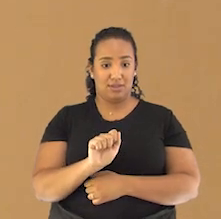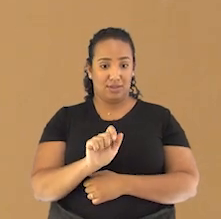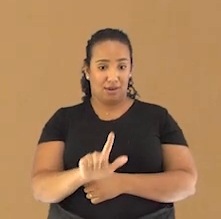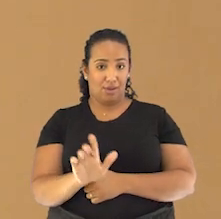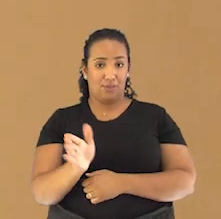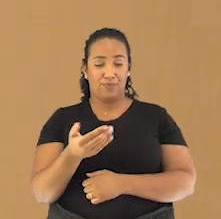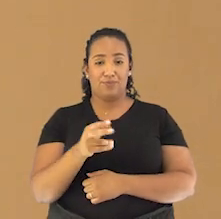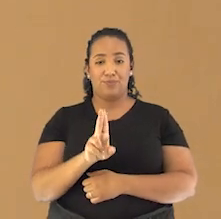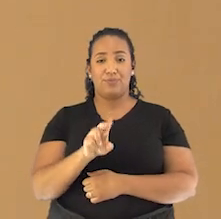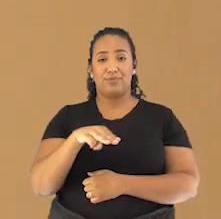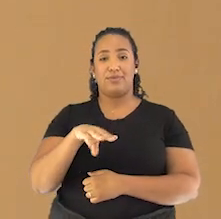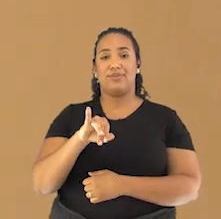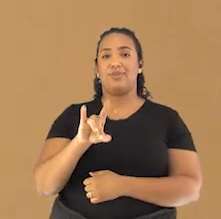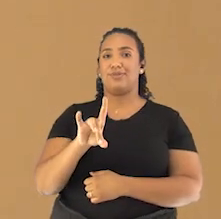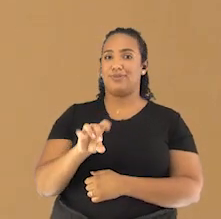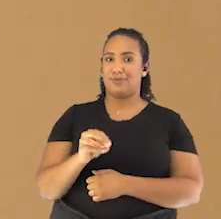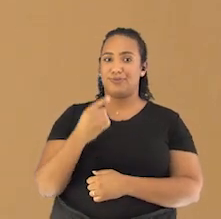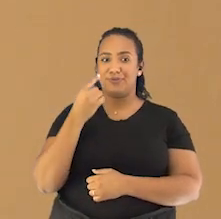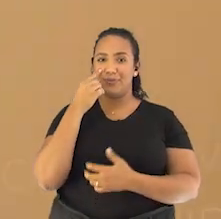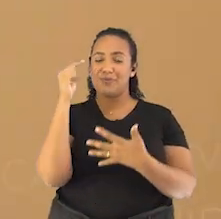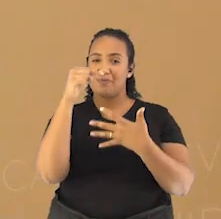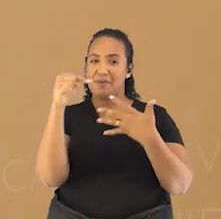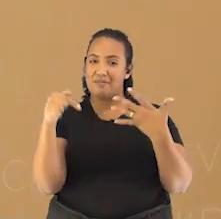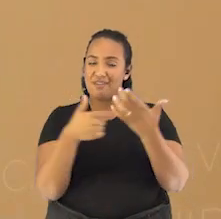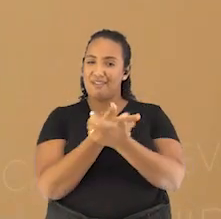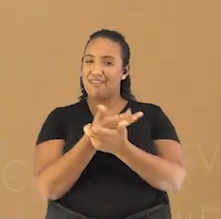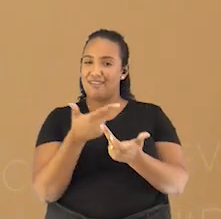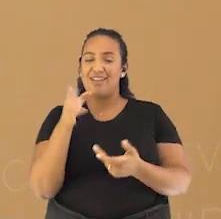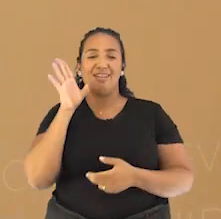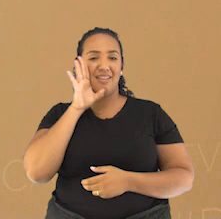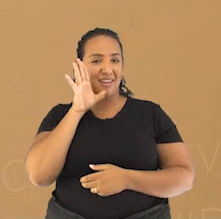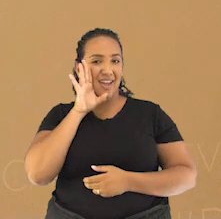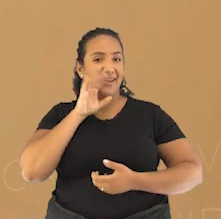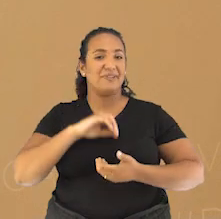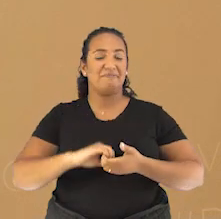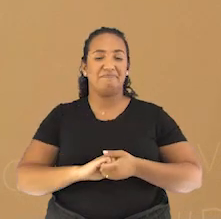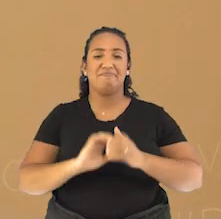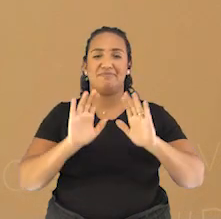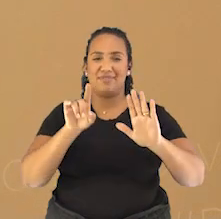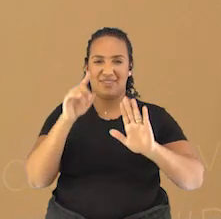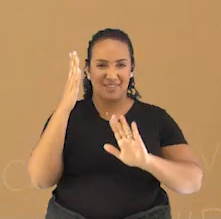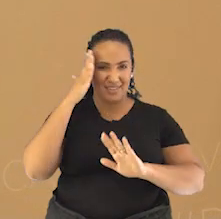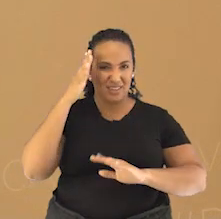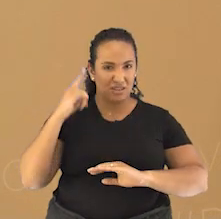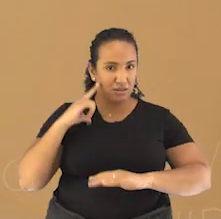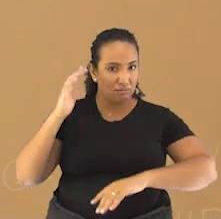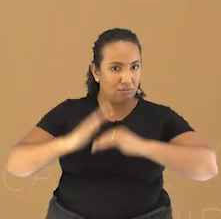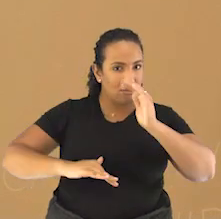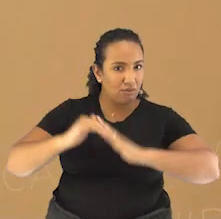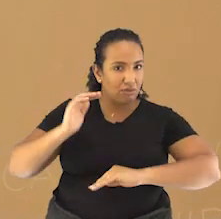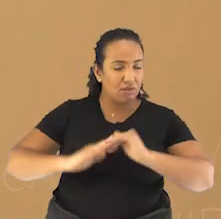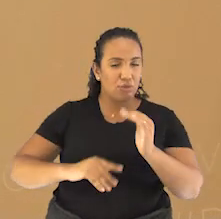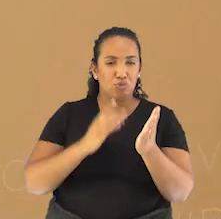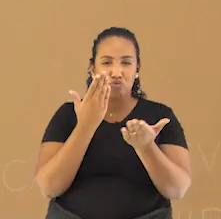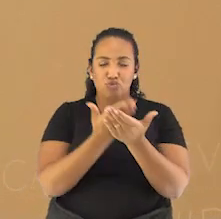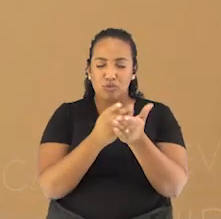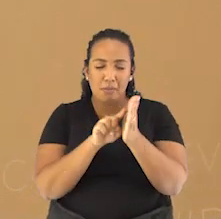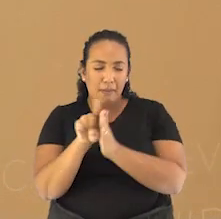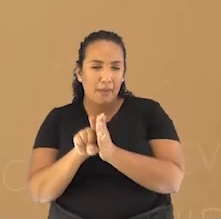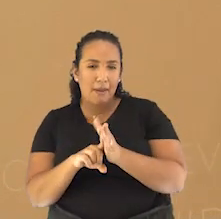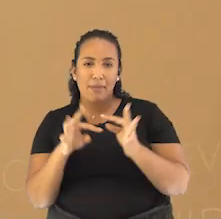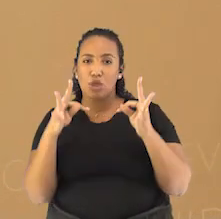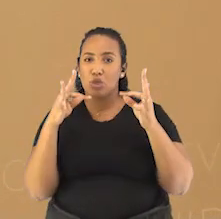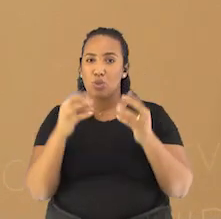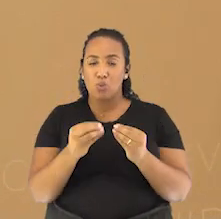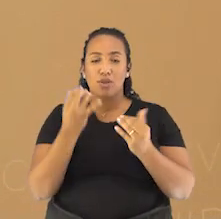legais nós aprendemos até aqui. Legal, né? Mas você sabia que existe um profissional que estuda tudo isso e nos permite